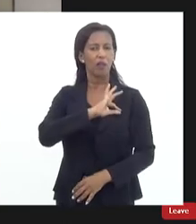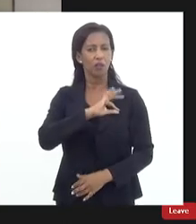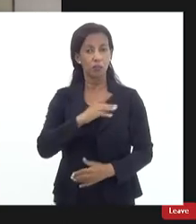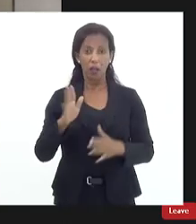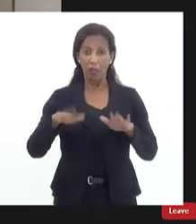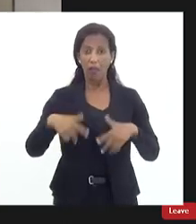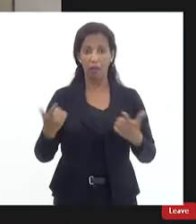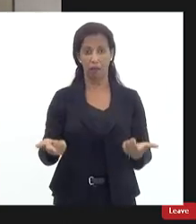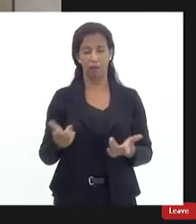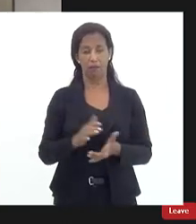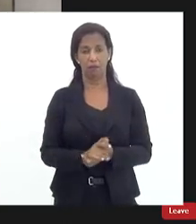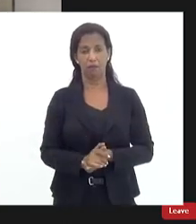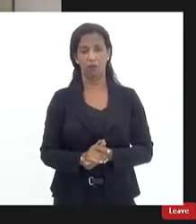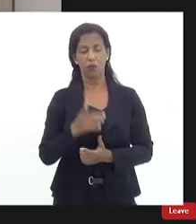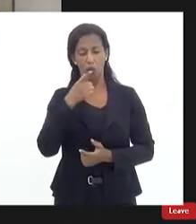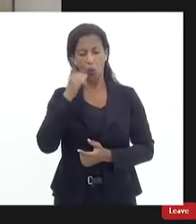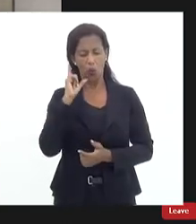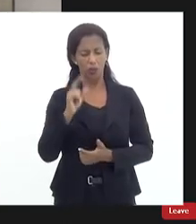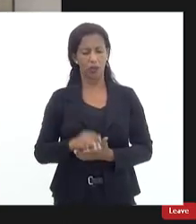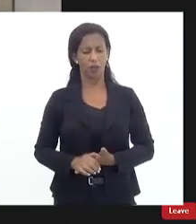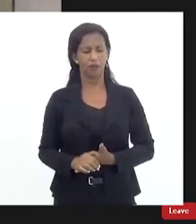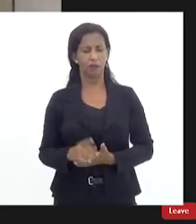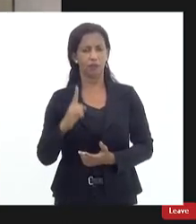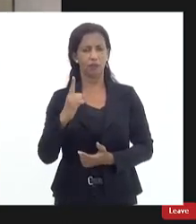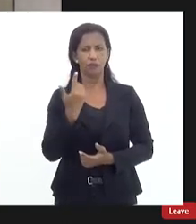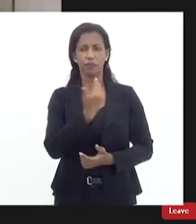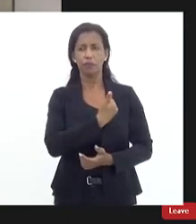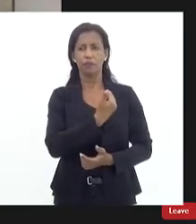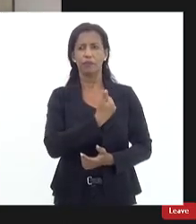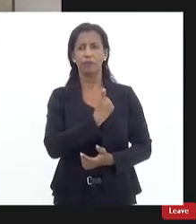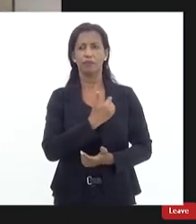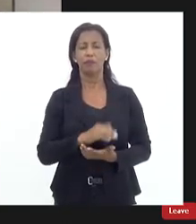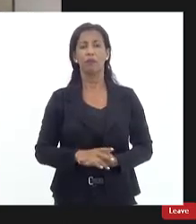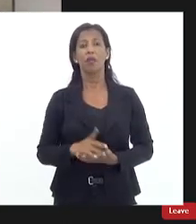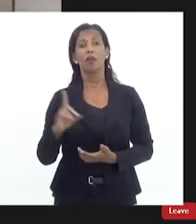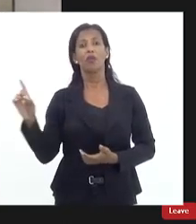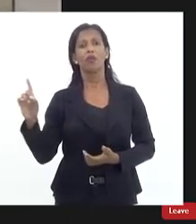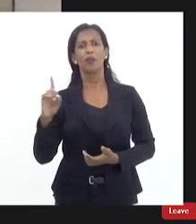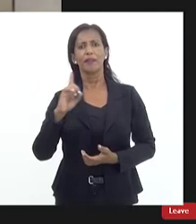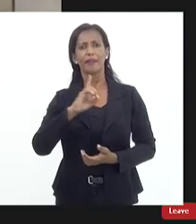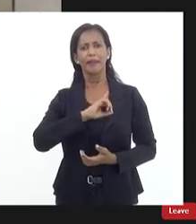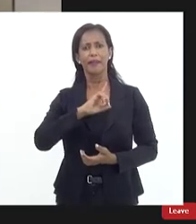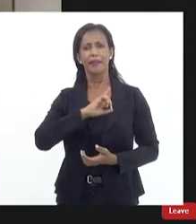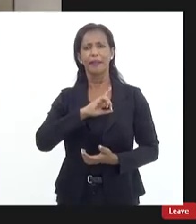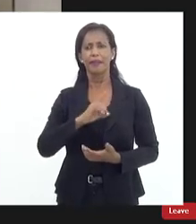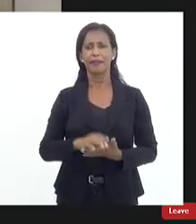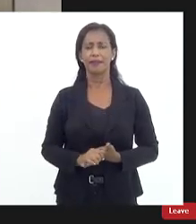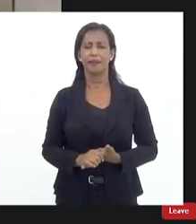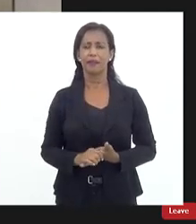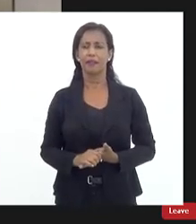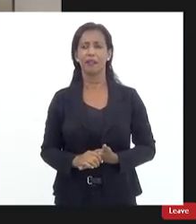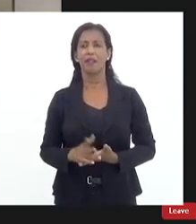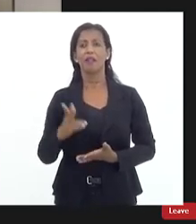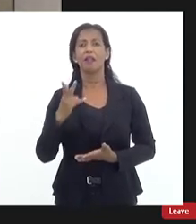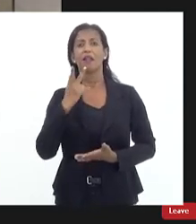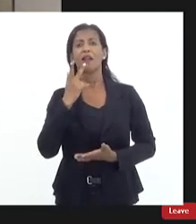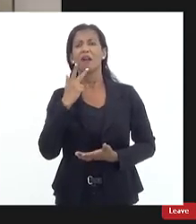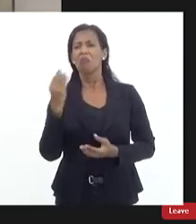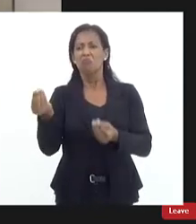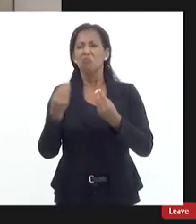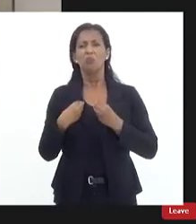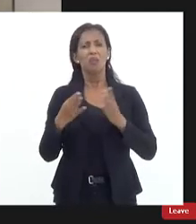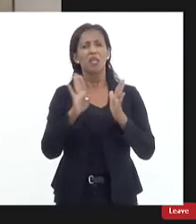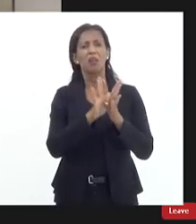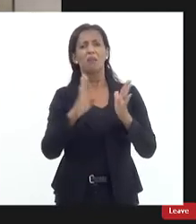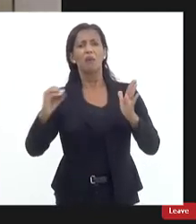assim ontem uma conhecida minha foi na delegacia foi pôr no meio deram nem cópia do registro mas também não vão dar porque não tem